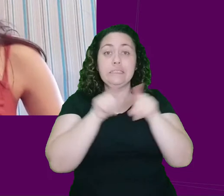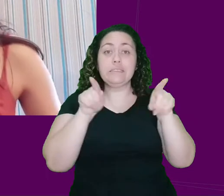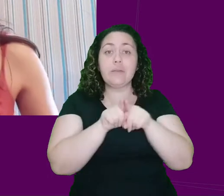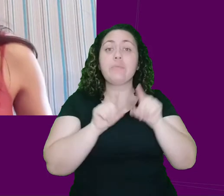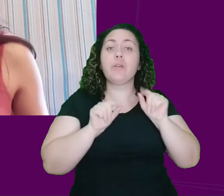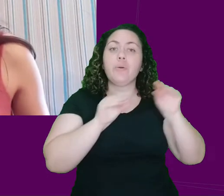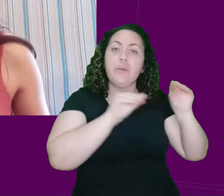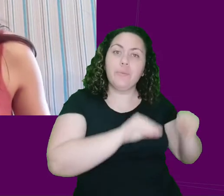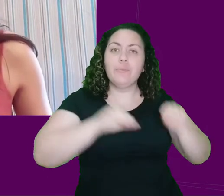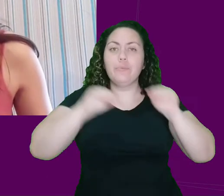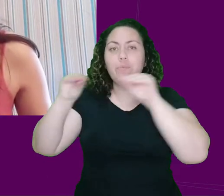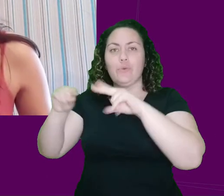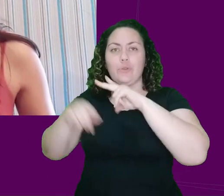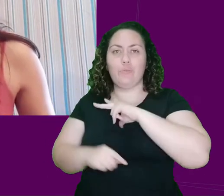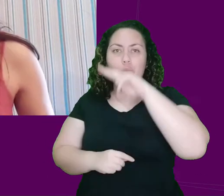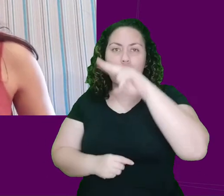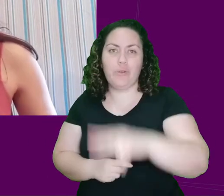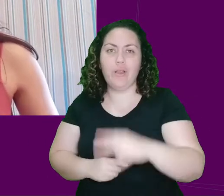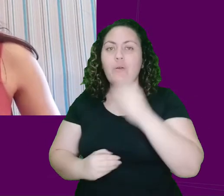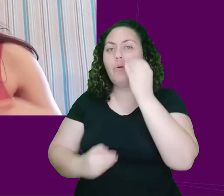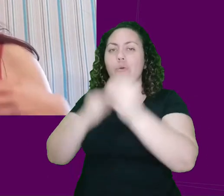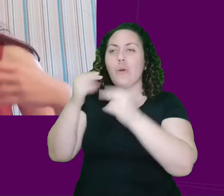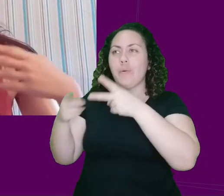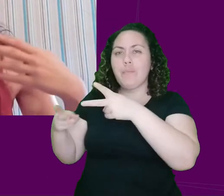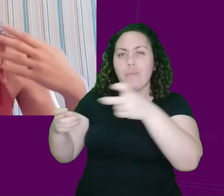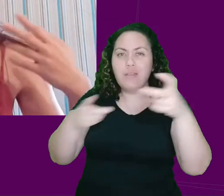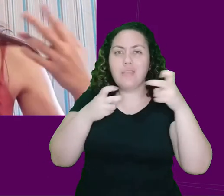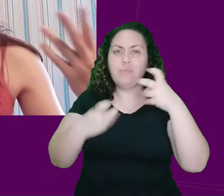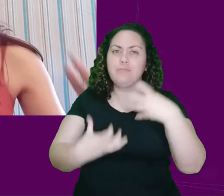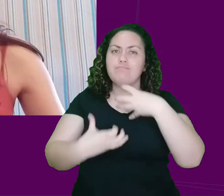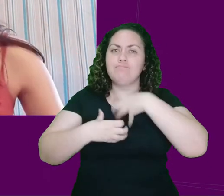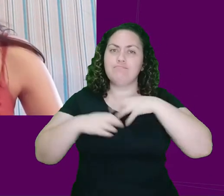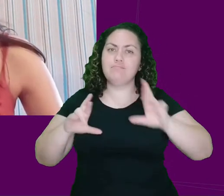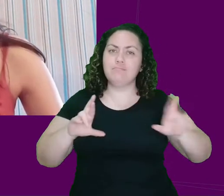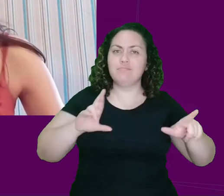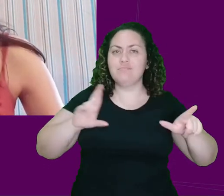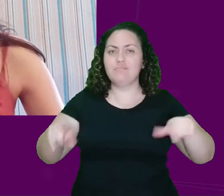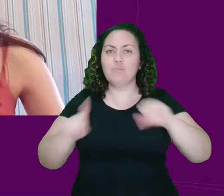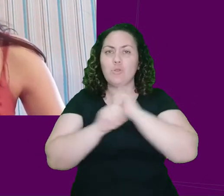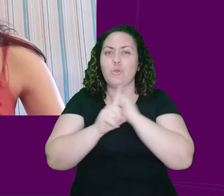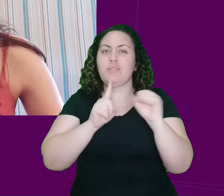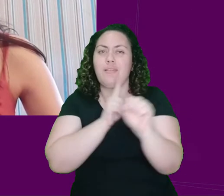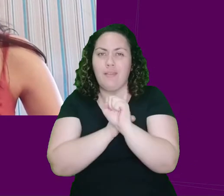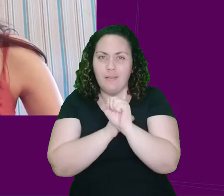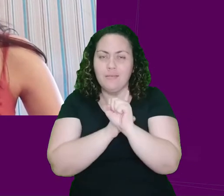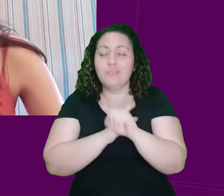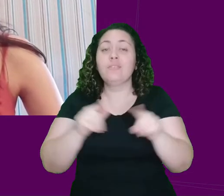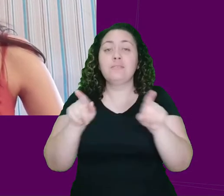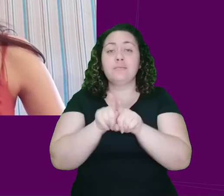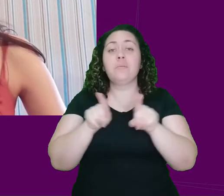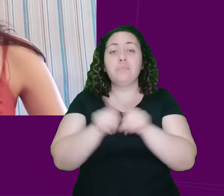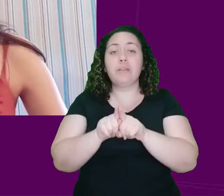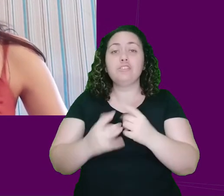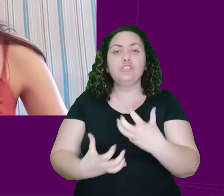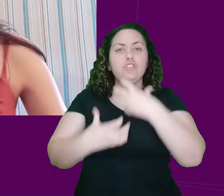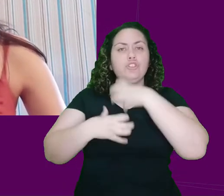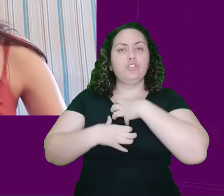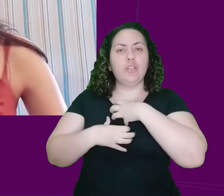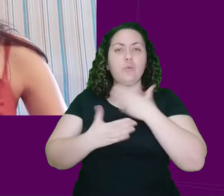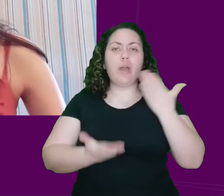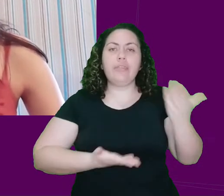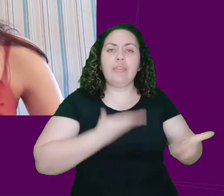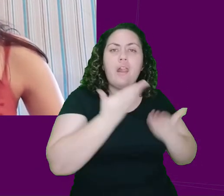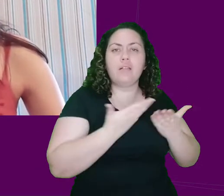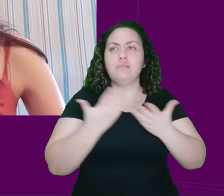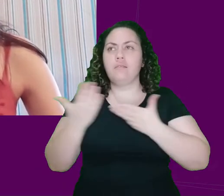depois que ela se muda para Portugal, como ela sente a diferença entre essas duas sociedades, a maneira como ela é